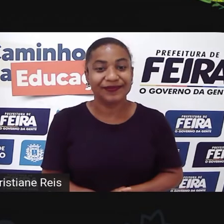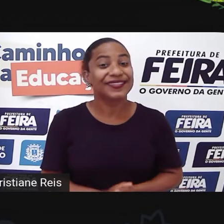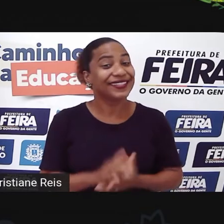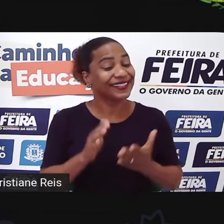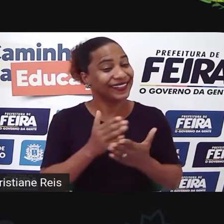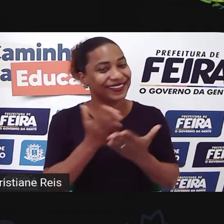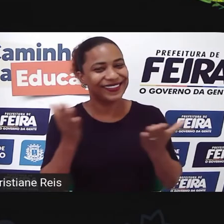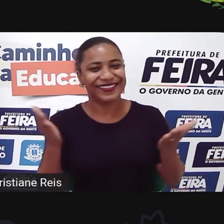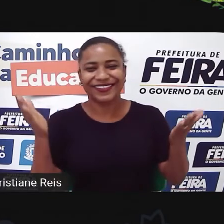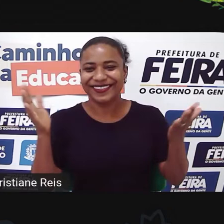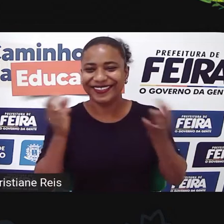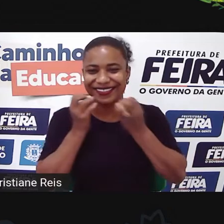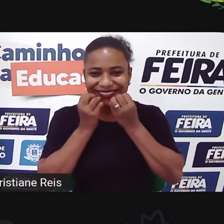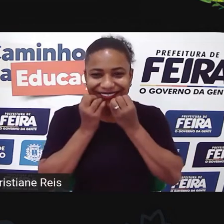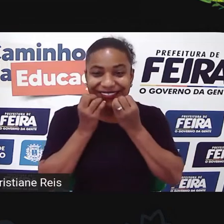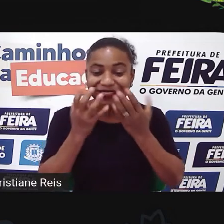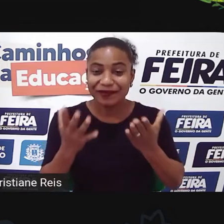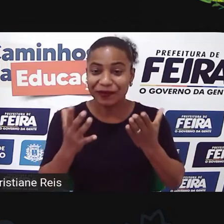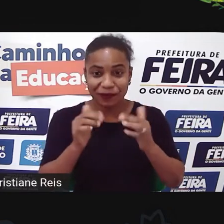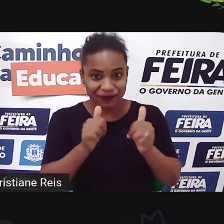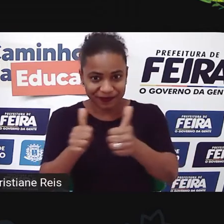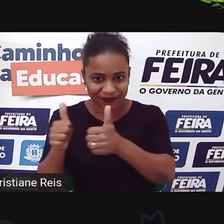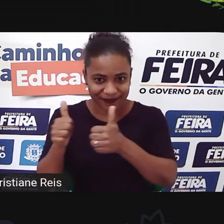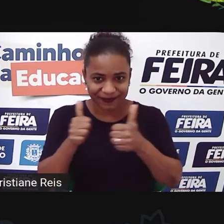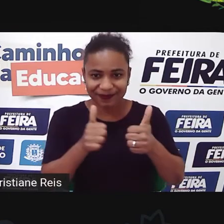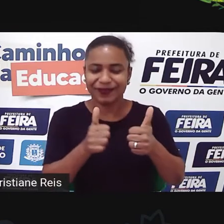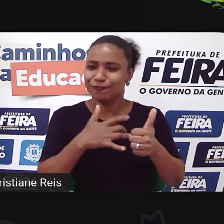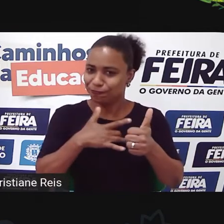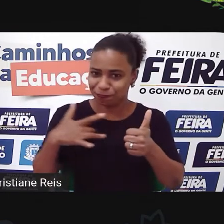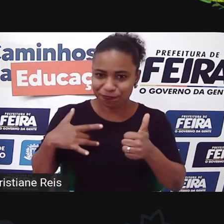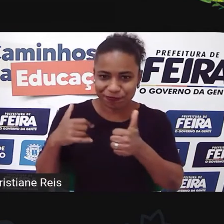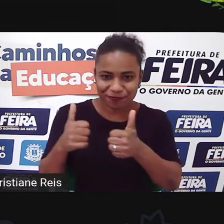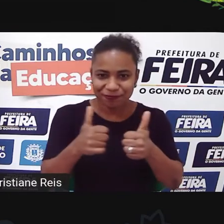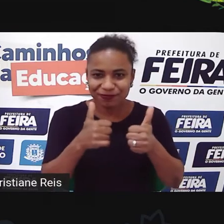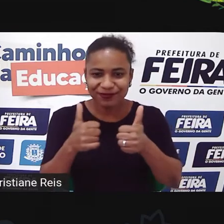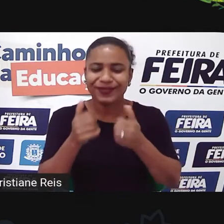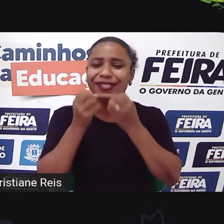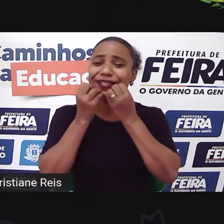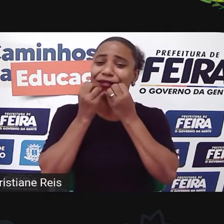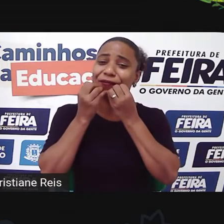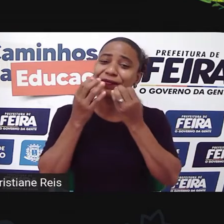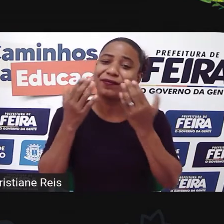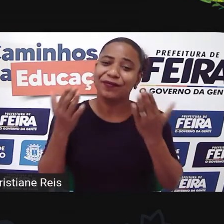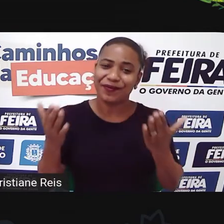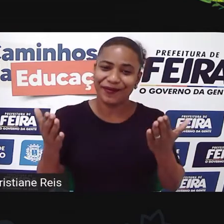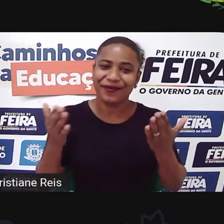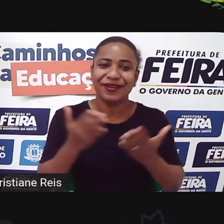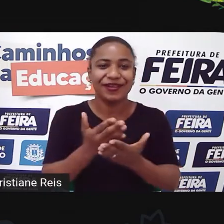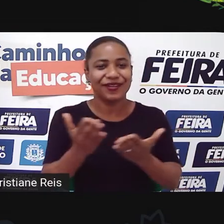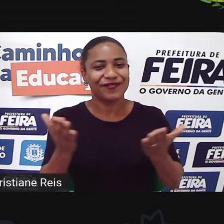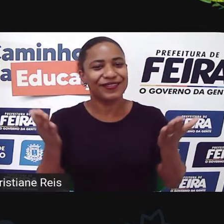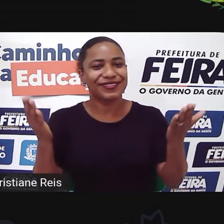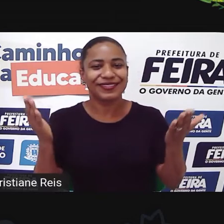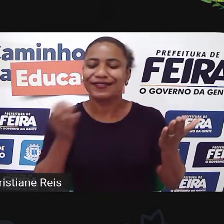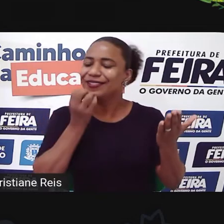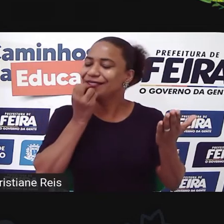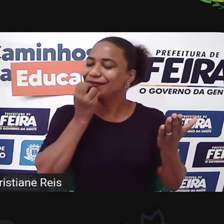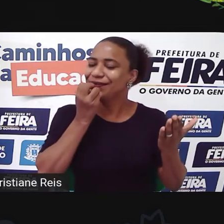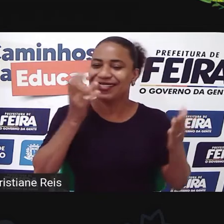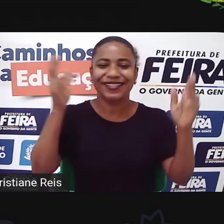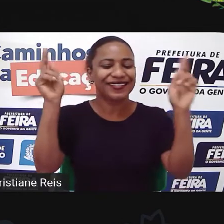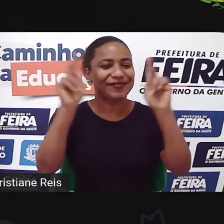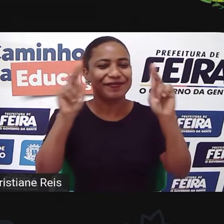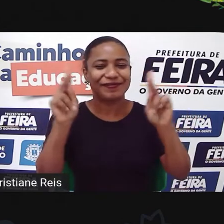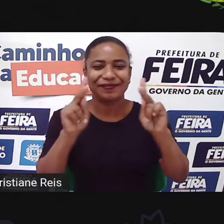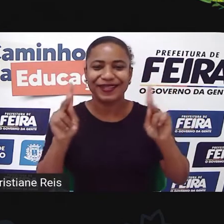Olá, amores, tudo certinho com vocês? Que bom, graças a Deus, eu espero que vocês estejam experimentando a maior paz,